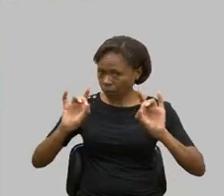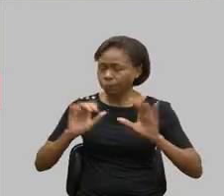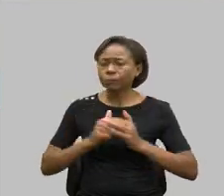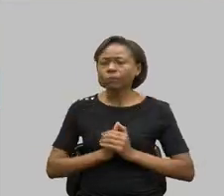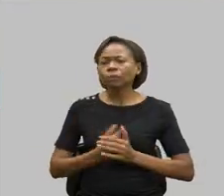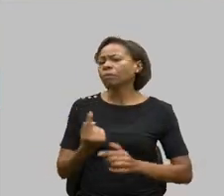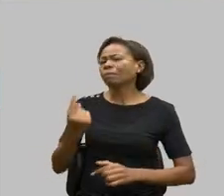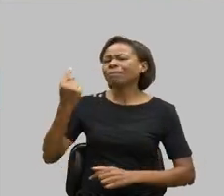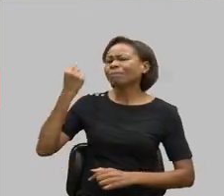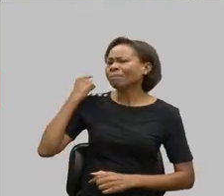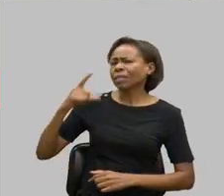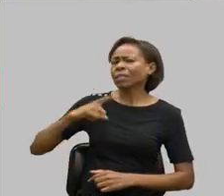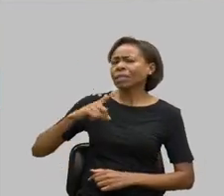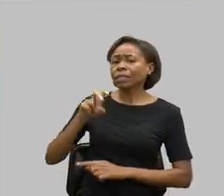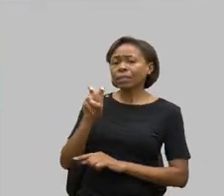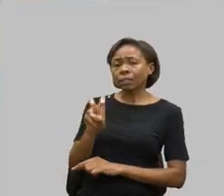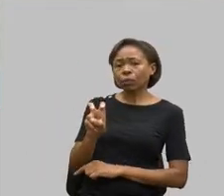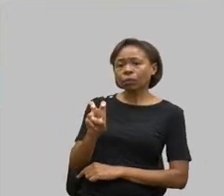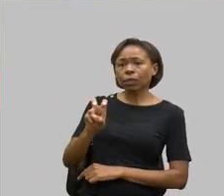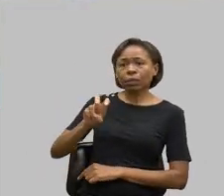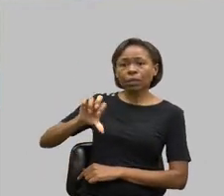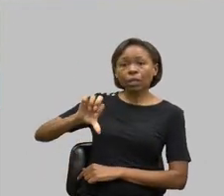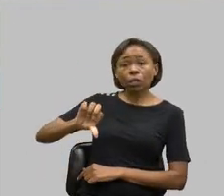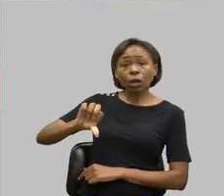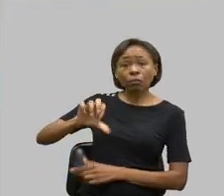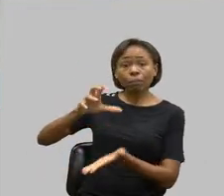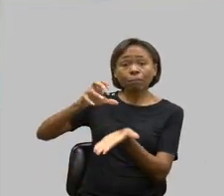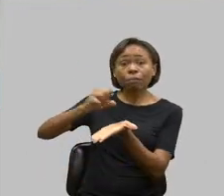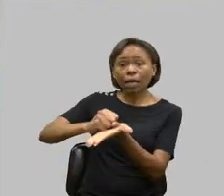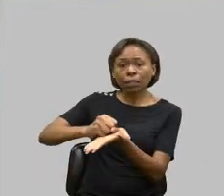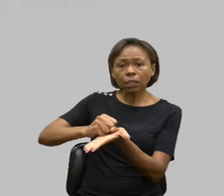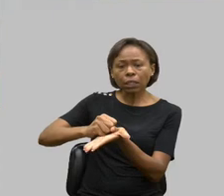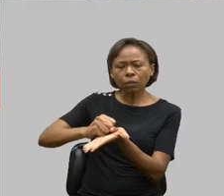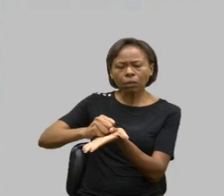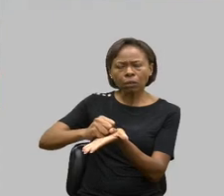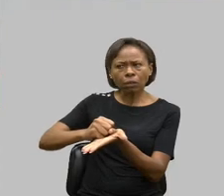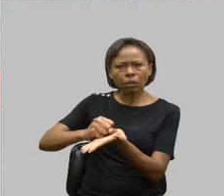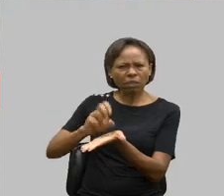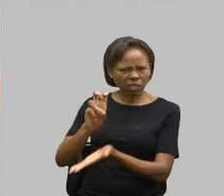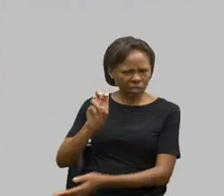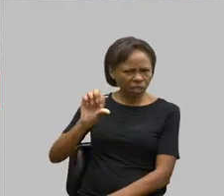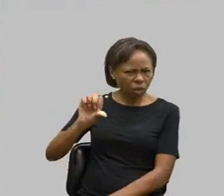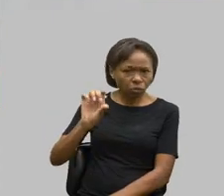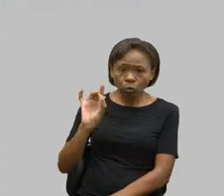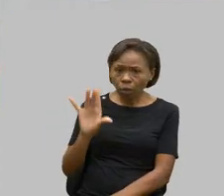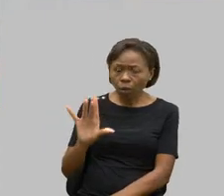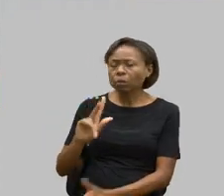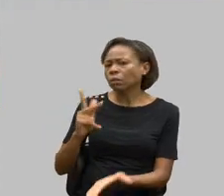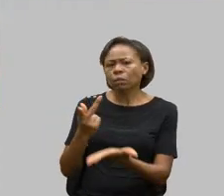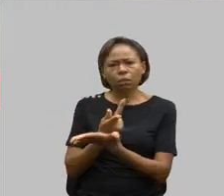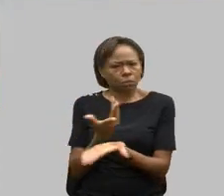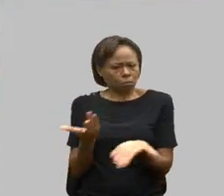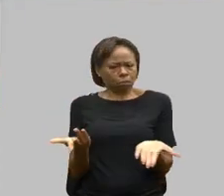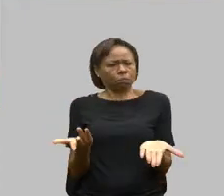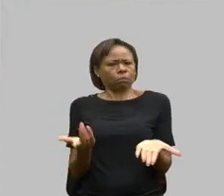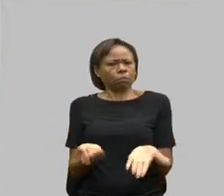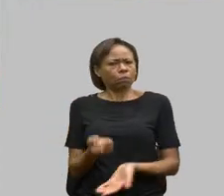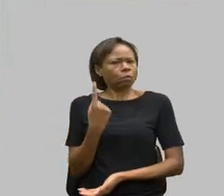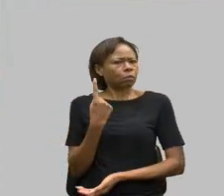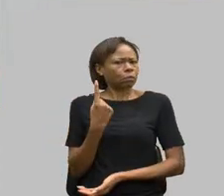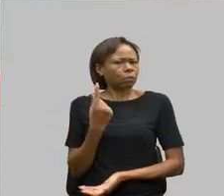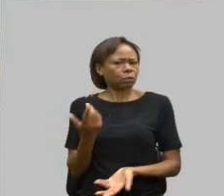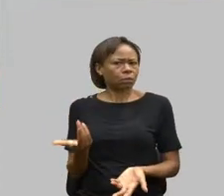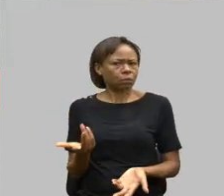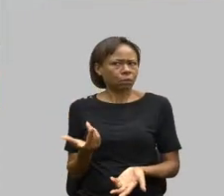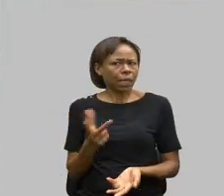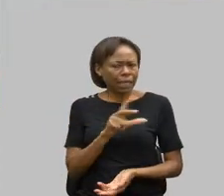tinham 59 matrículas só. O que aconteceu? Então, alguma coisa errada. De quase